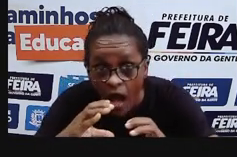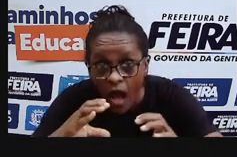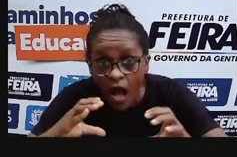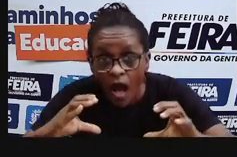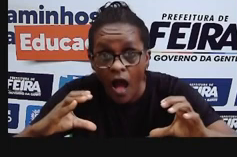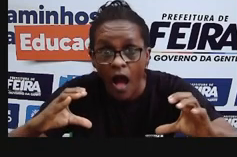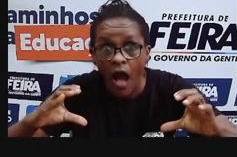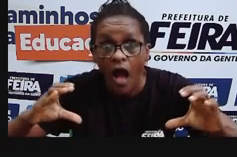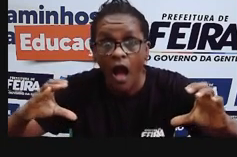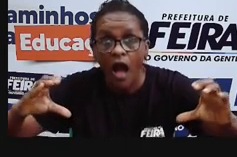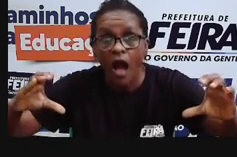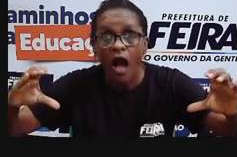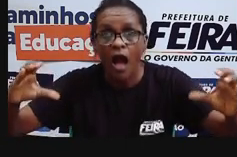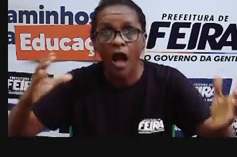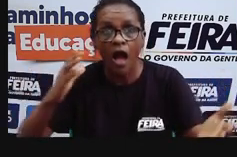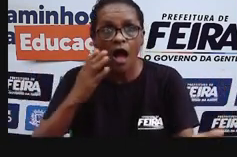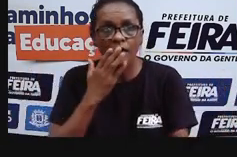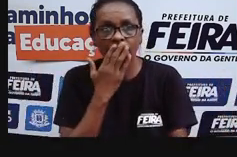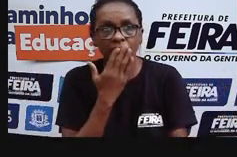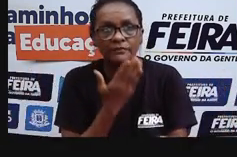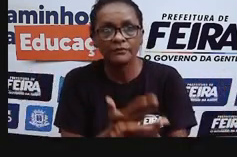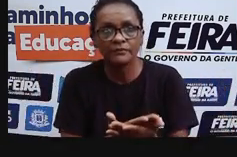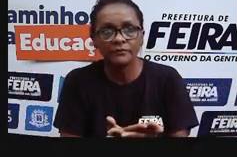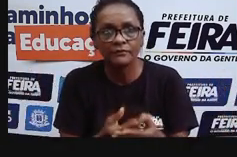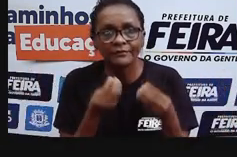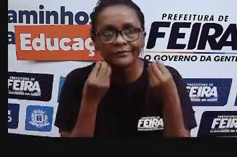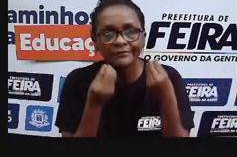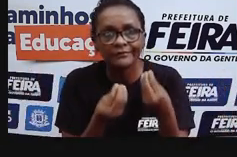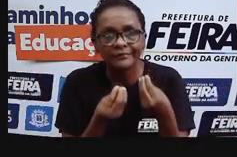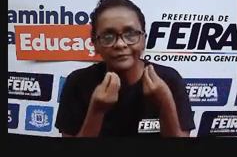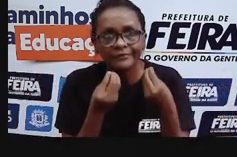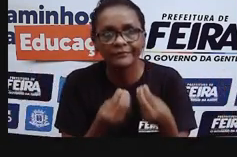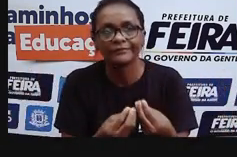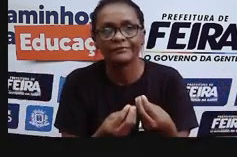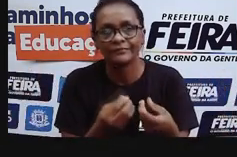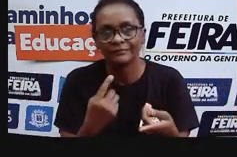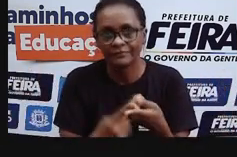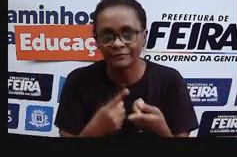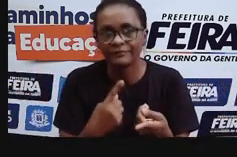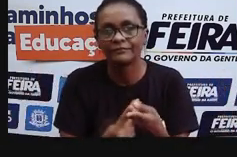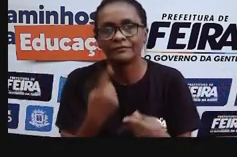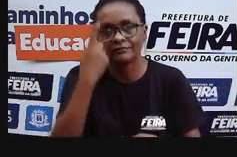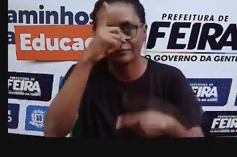A gente vai tentar afinar aqui, aumentar a luz.